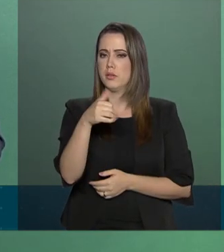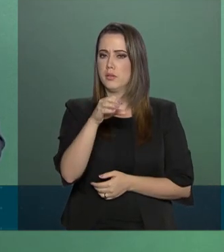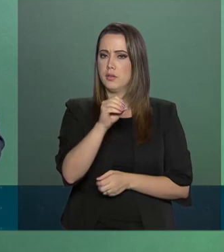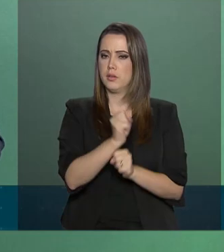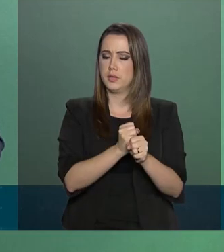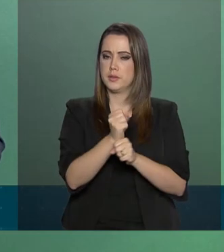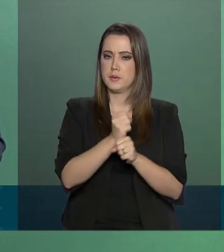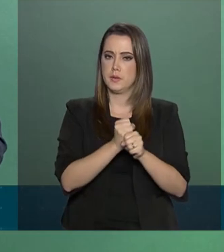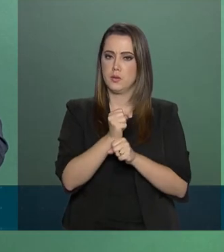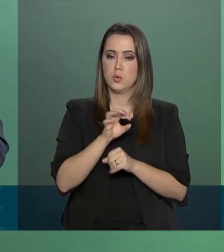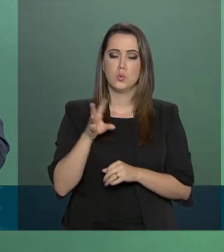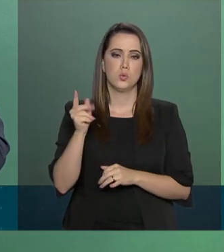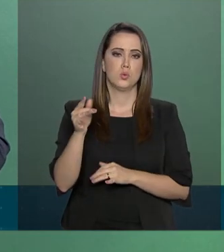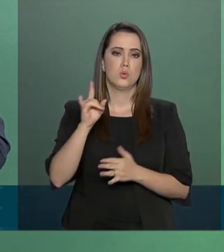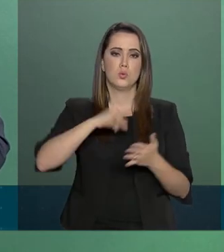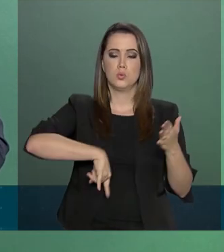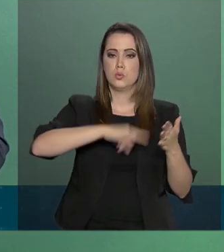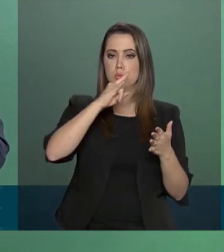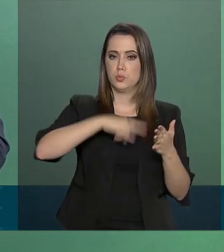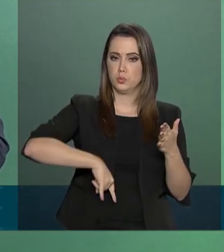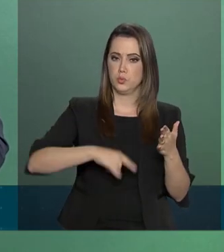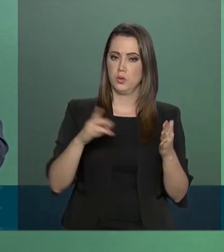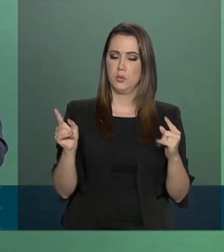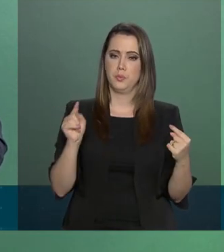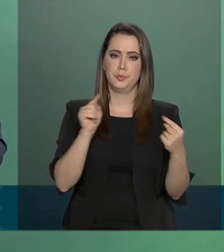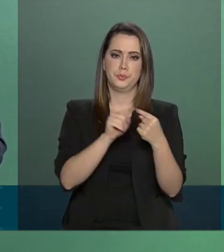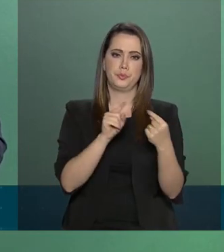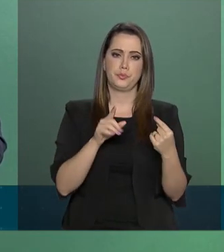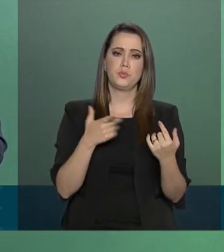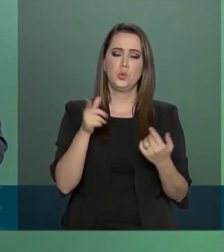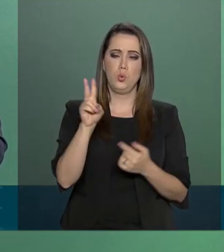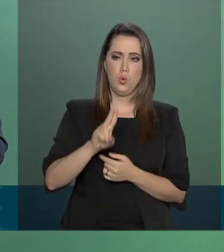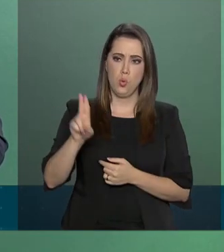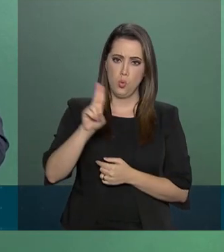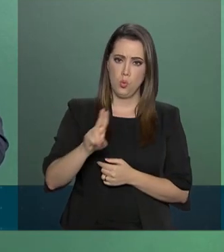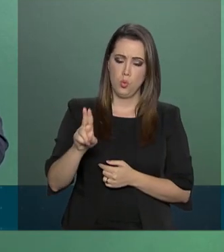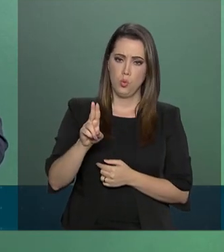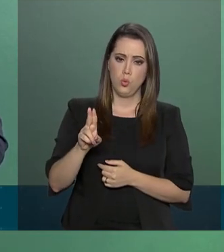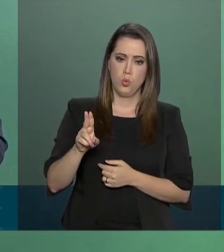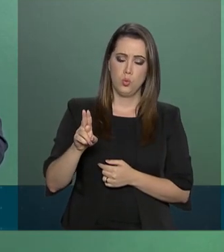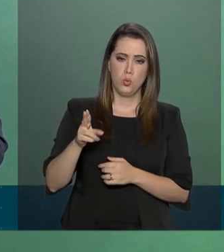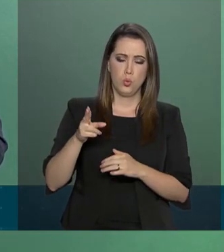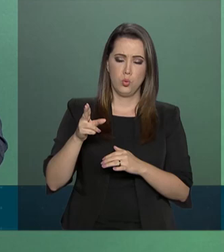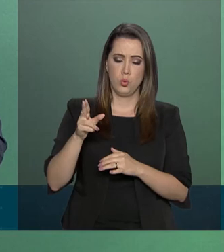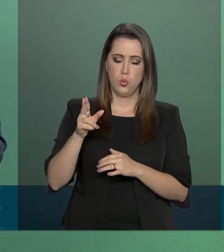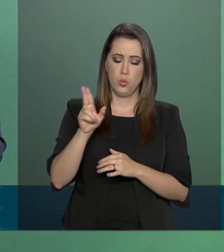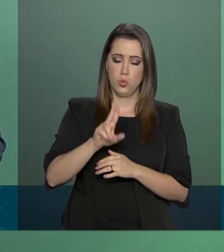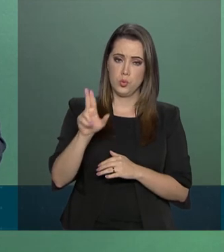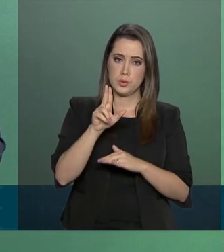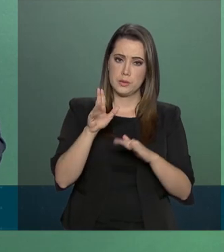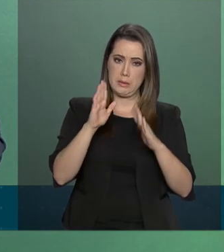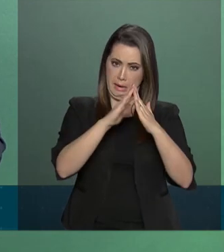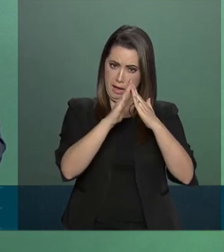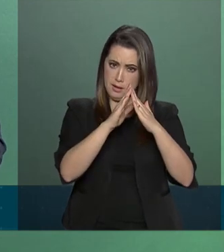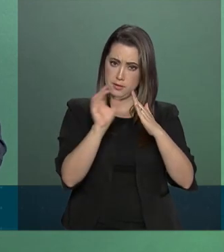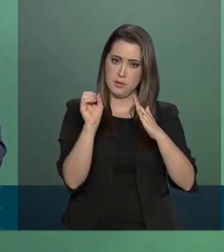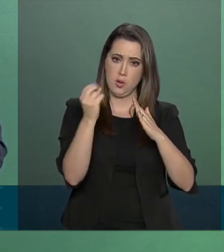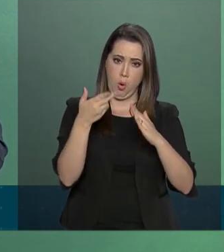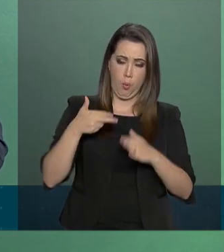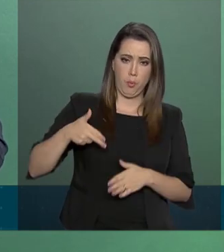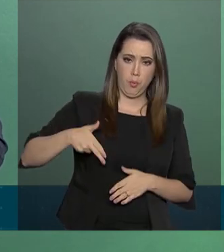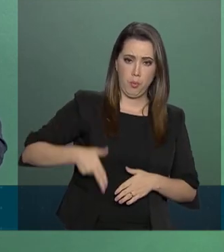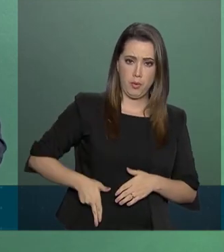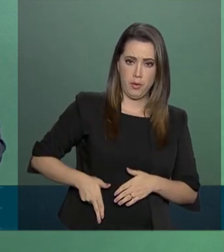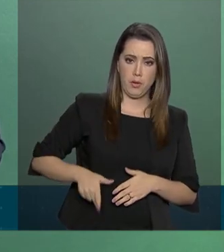Todos os documentos relativos à posse e ao porte passarão a ter esse prazo